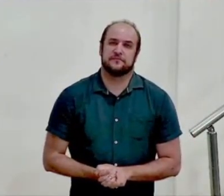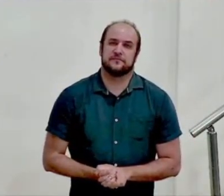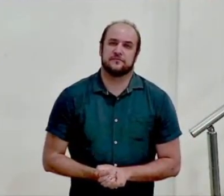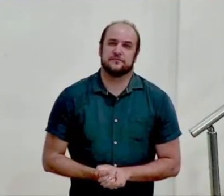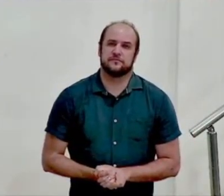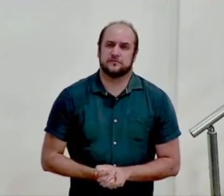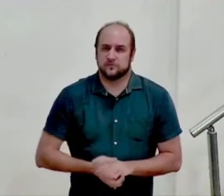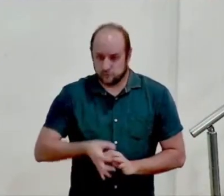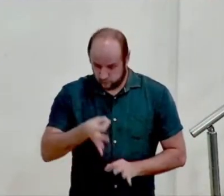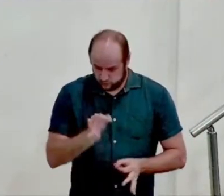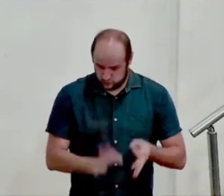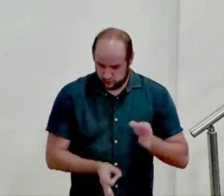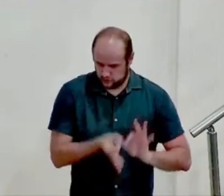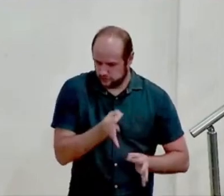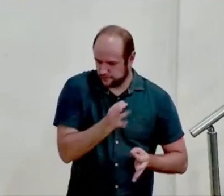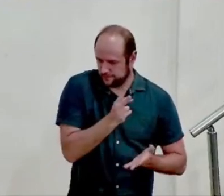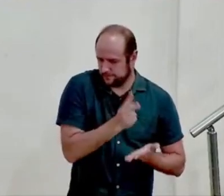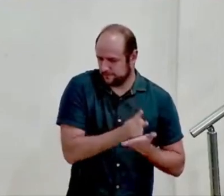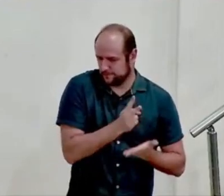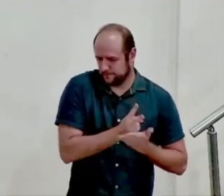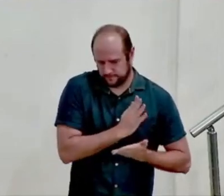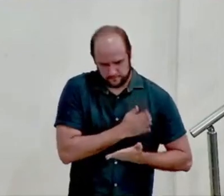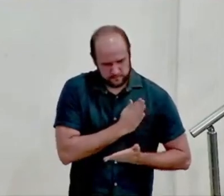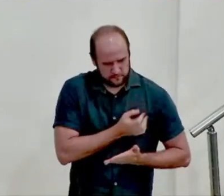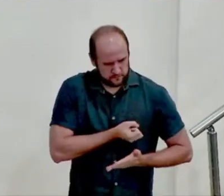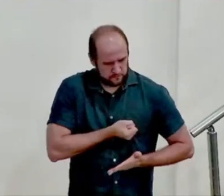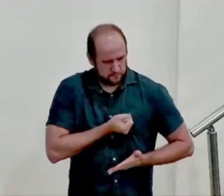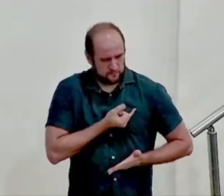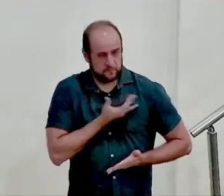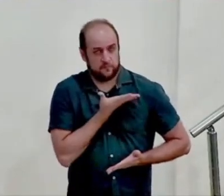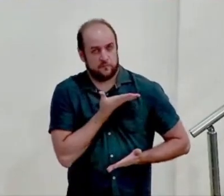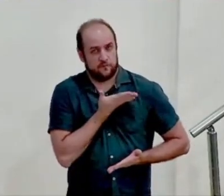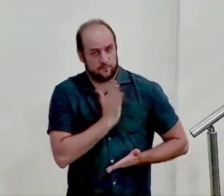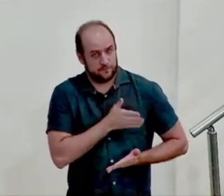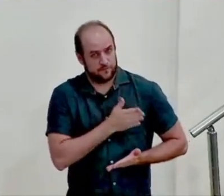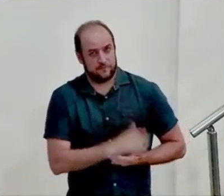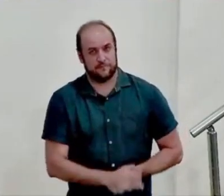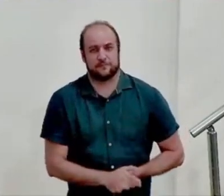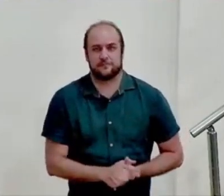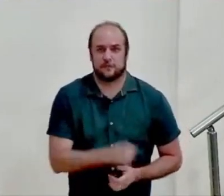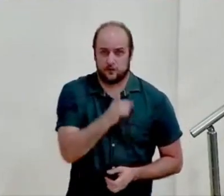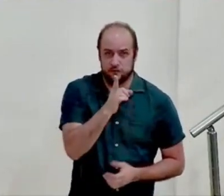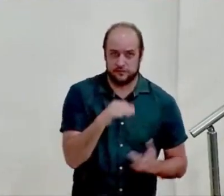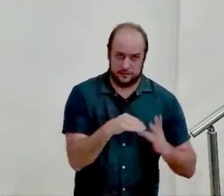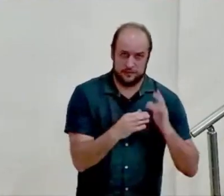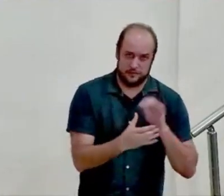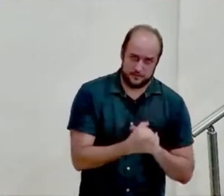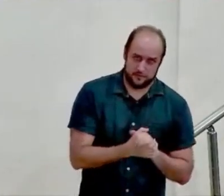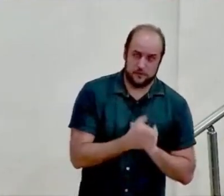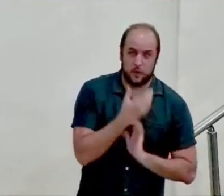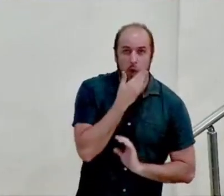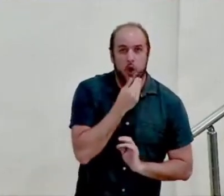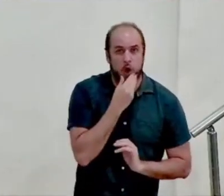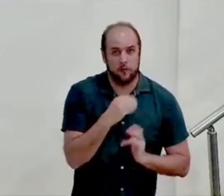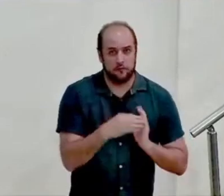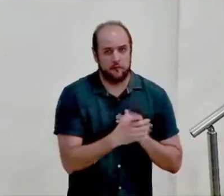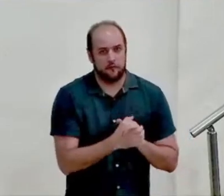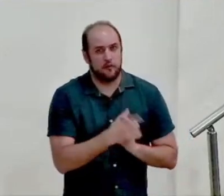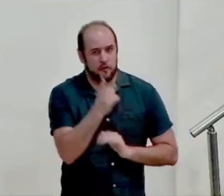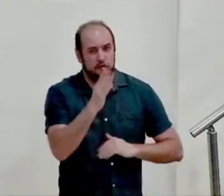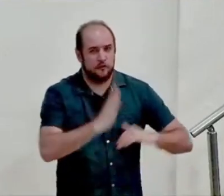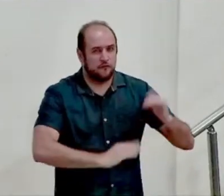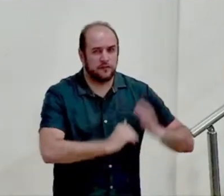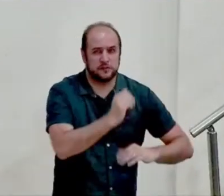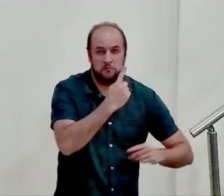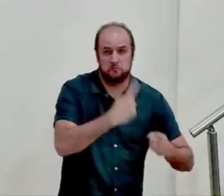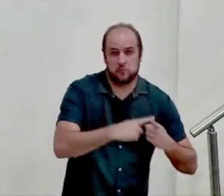a justiça sempre começa com o coração então meu irmão você que é casado marido não diga que você faz o que você faz